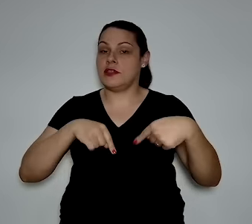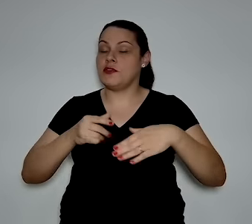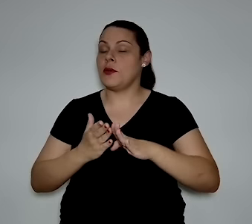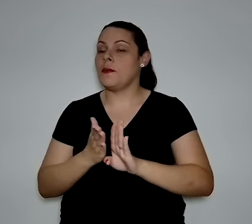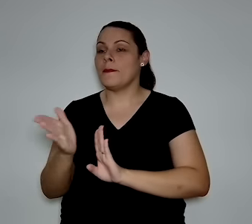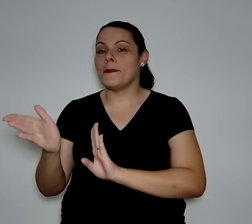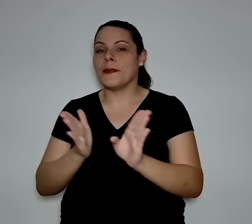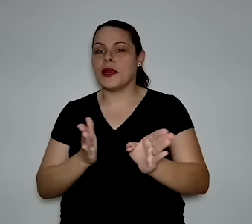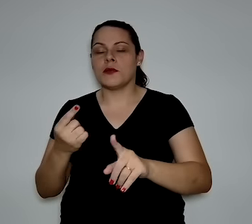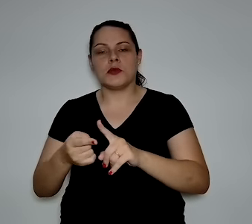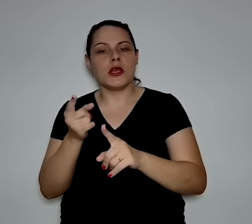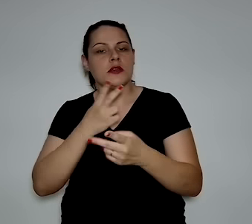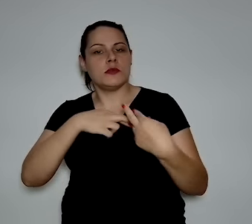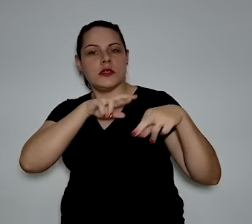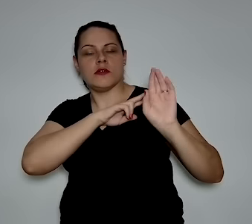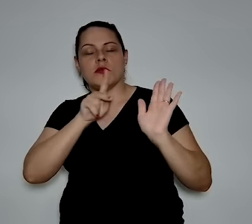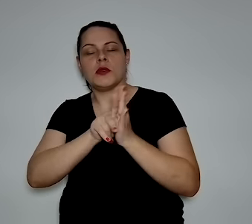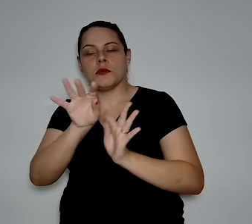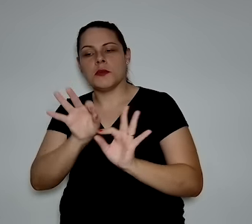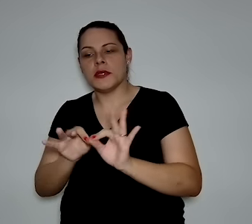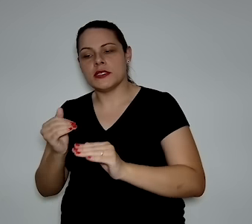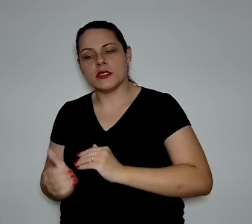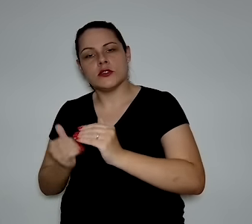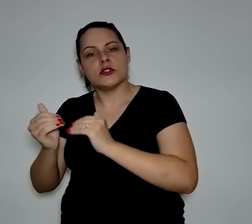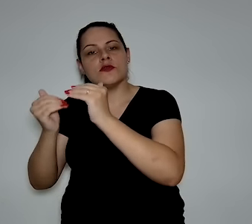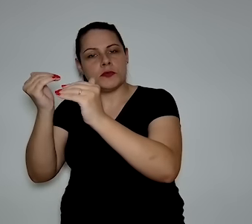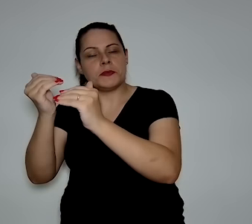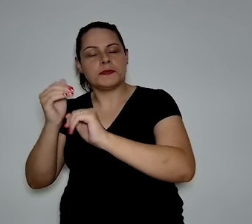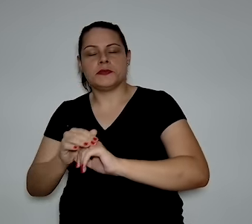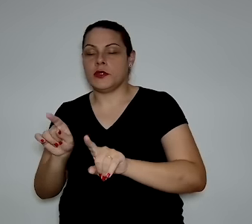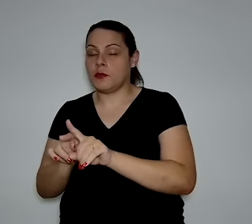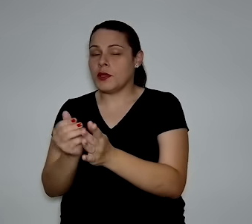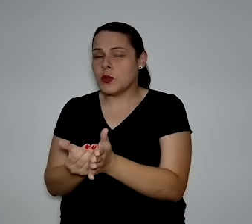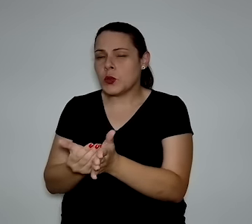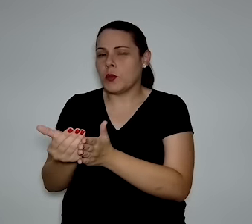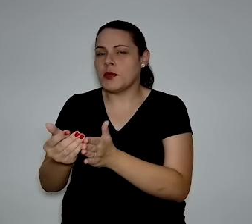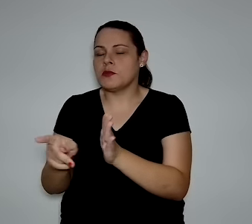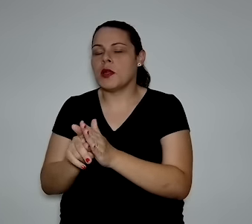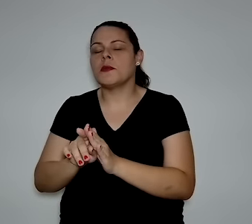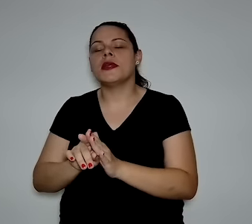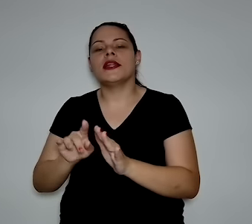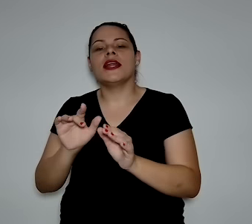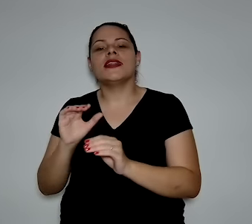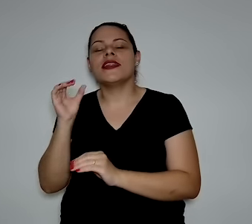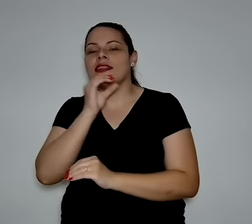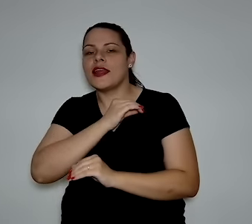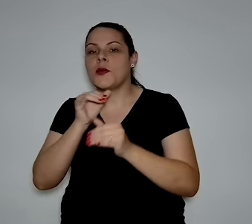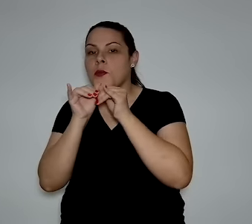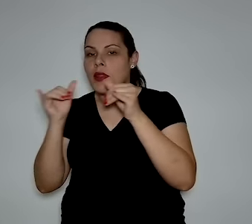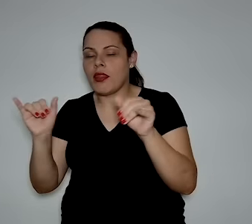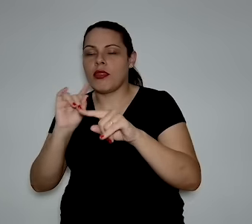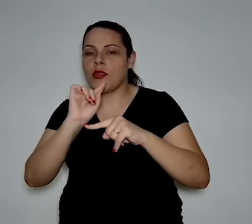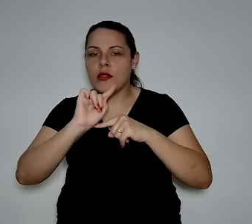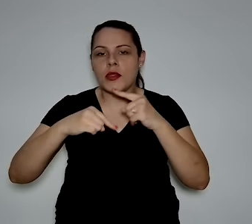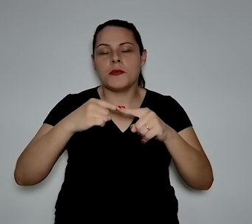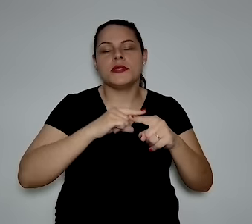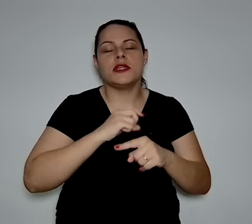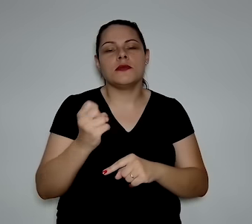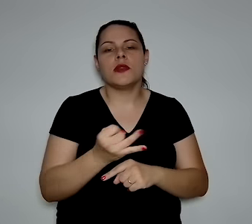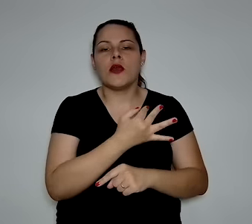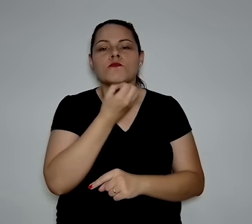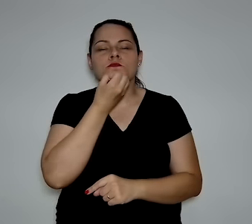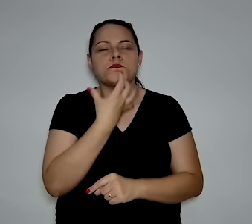que era a responsabilidade pelo programa de pesquisa e desenvolvimento. Inicialmente, da termoelétrica e depois, com